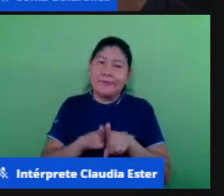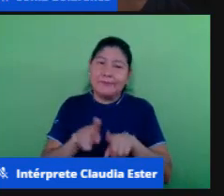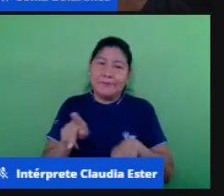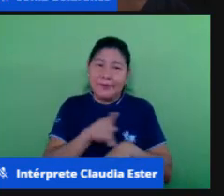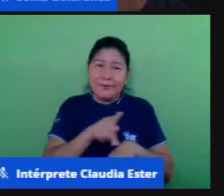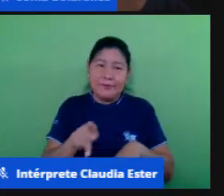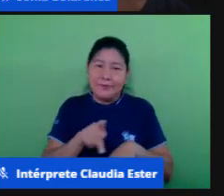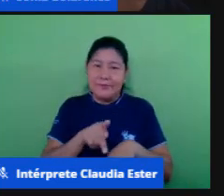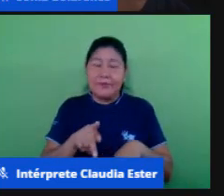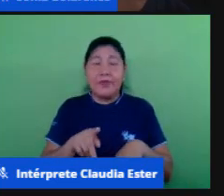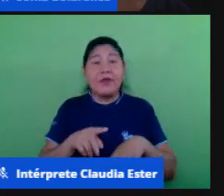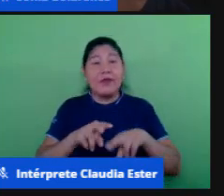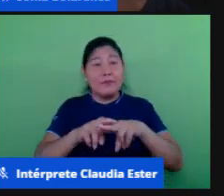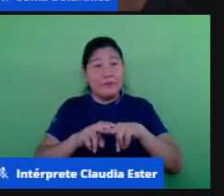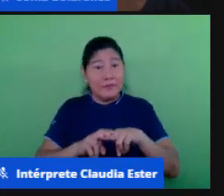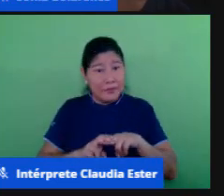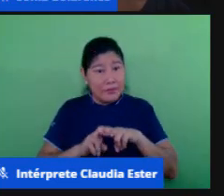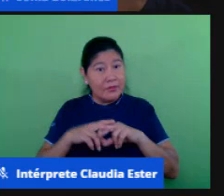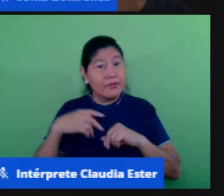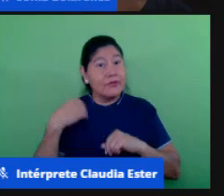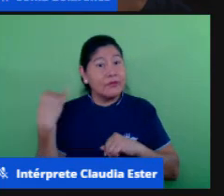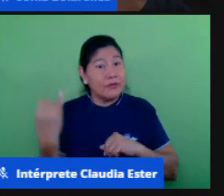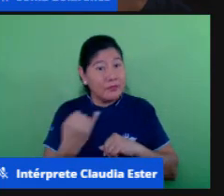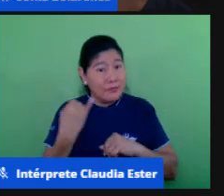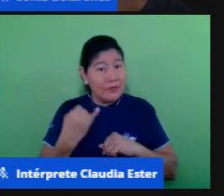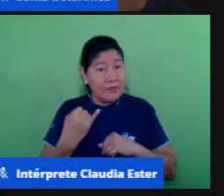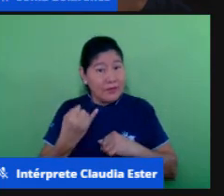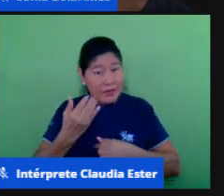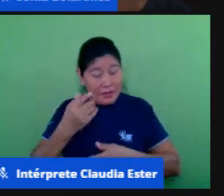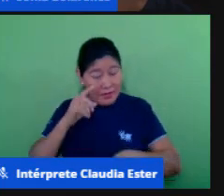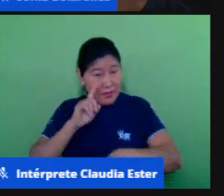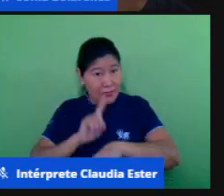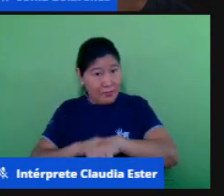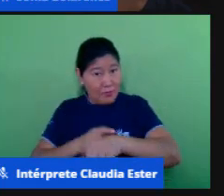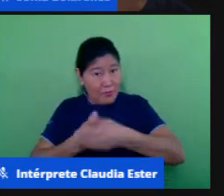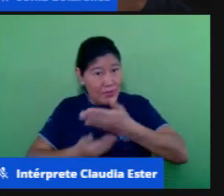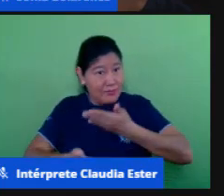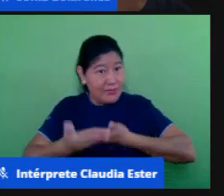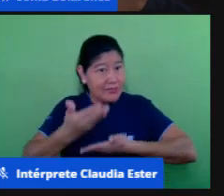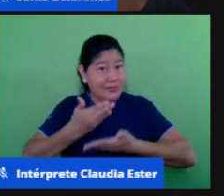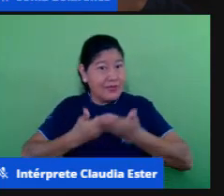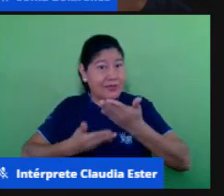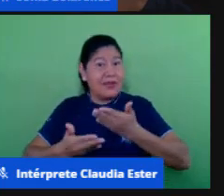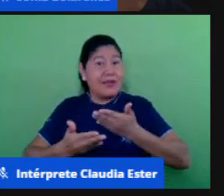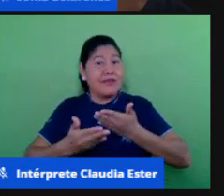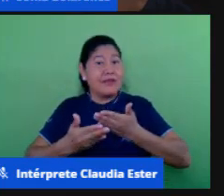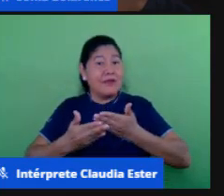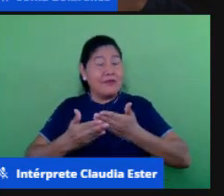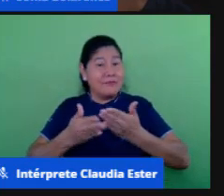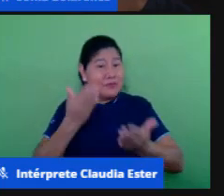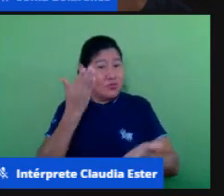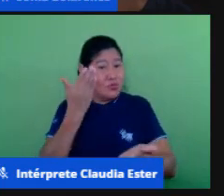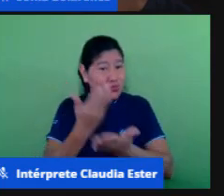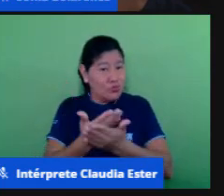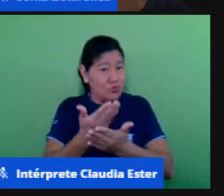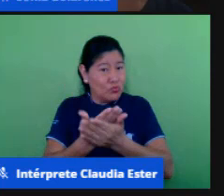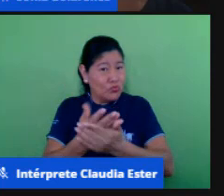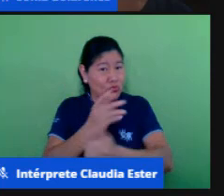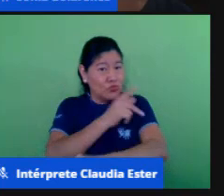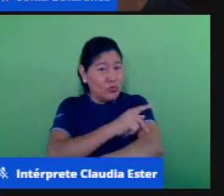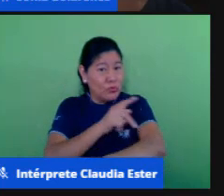né de formação uma coisa que nós enfatizamos e que é